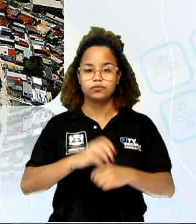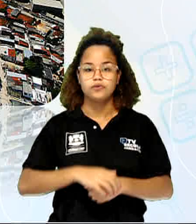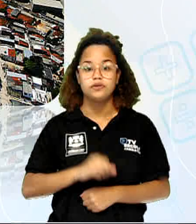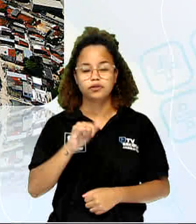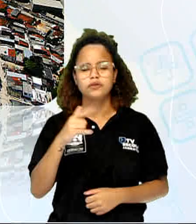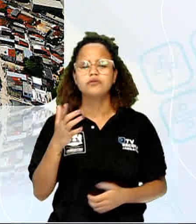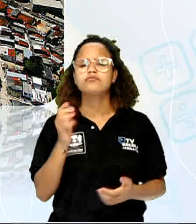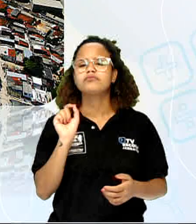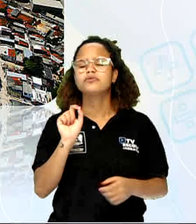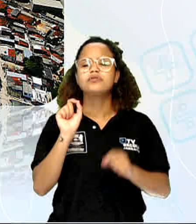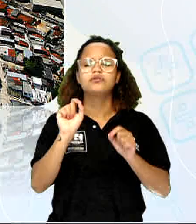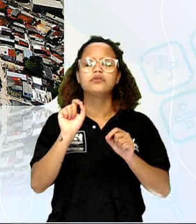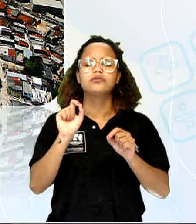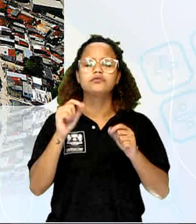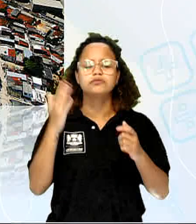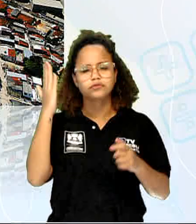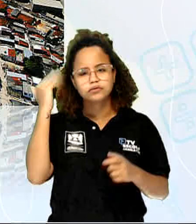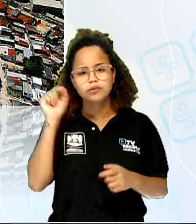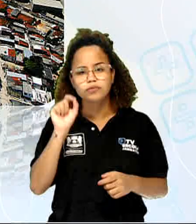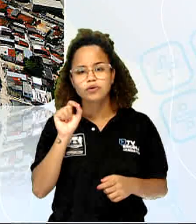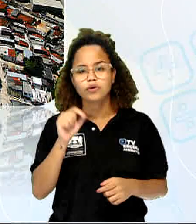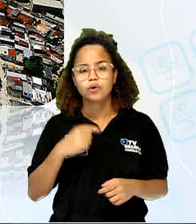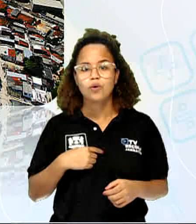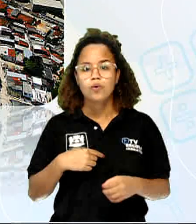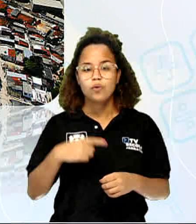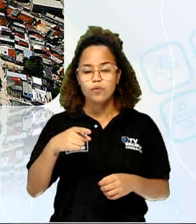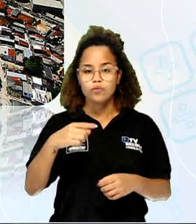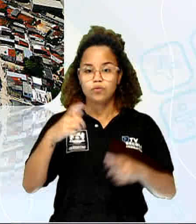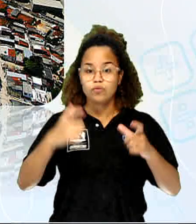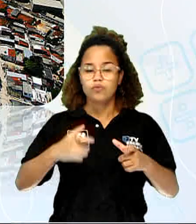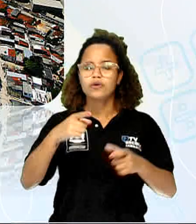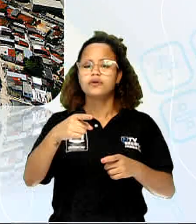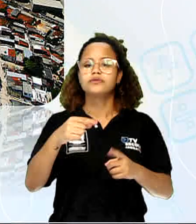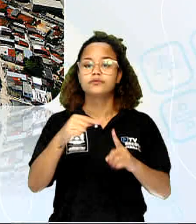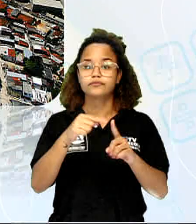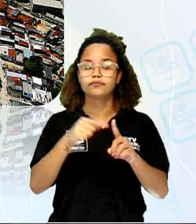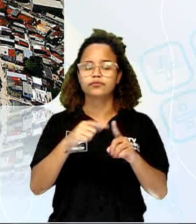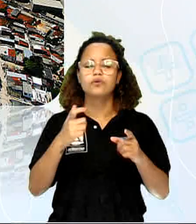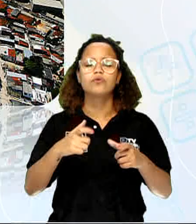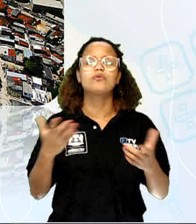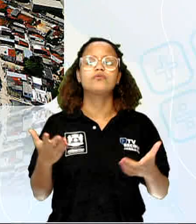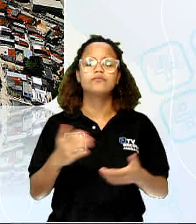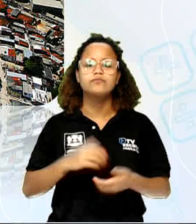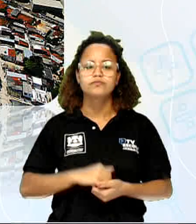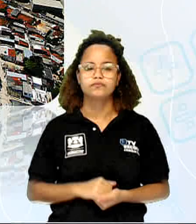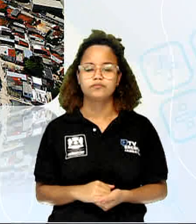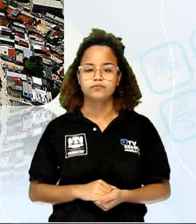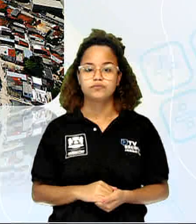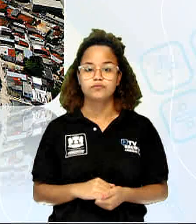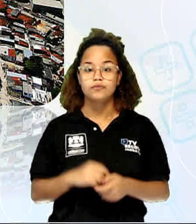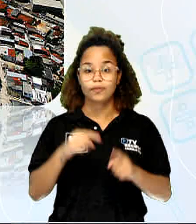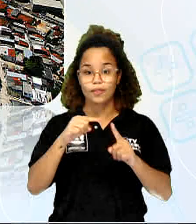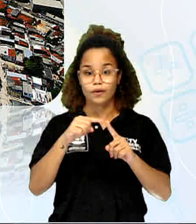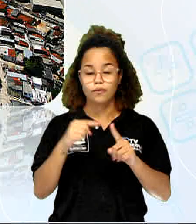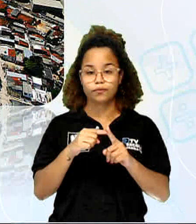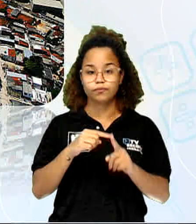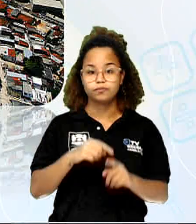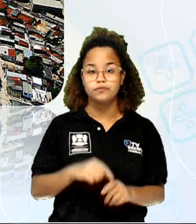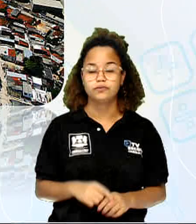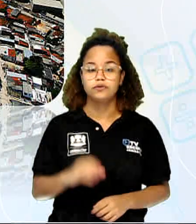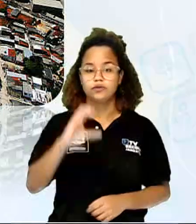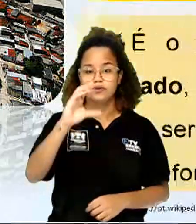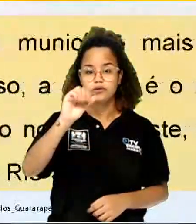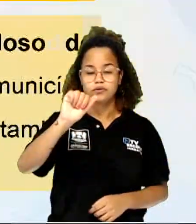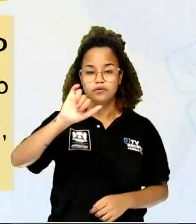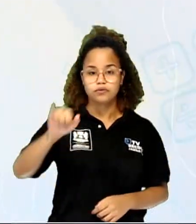bairro é esse? Quem arrisca dizer que bairro é esse? Esse é o bairro de Cajueiro Seco, pessoal.